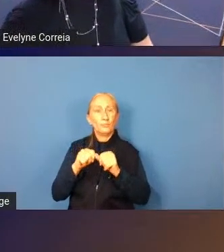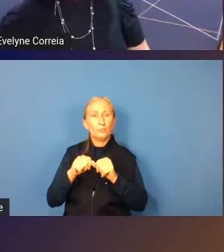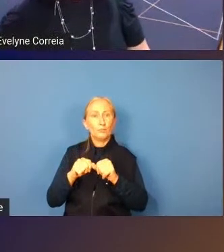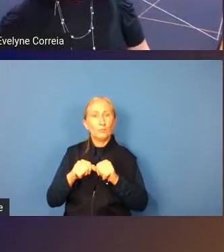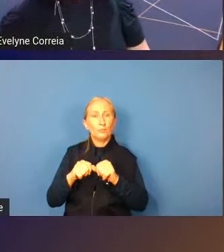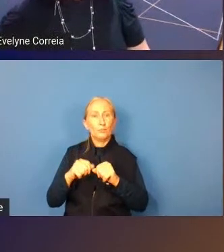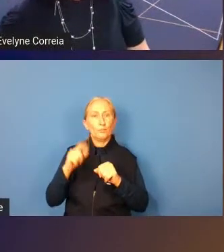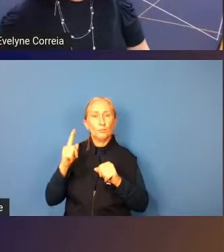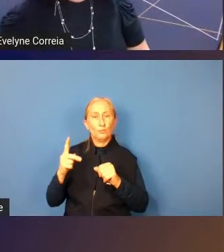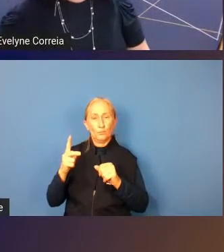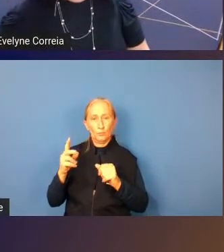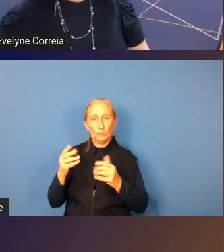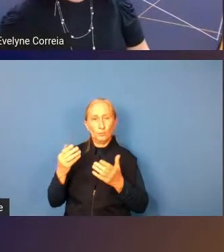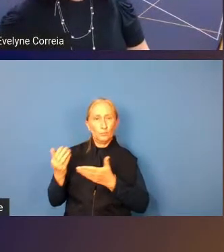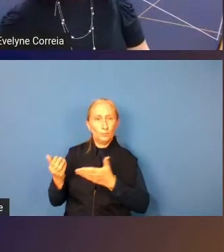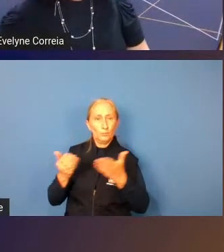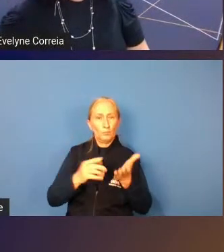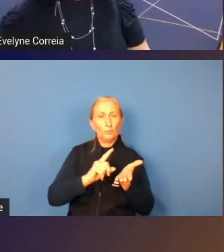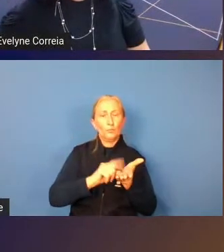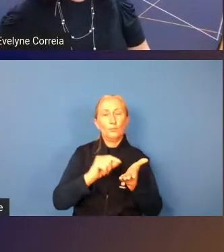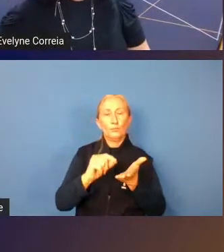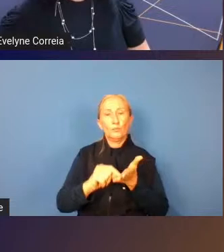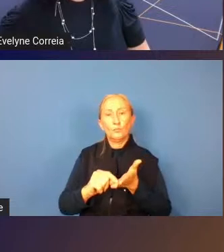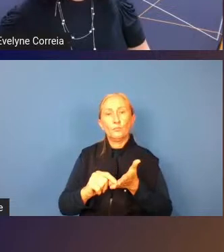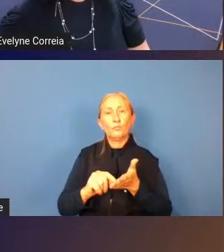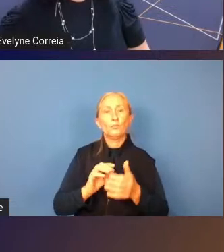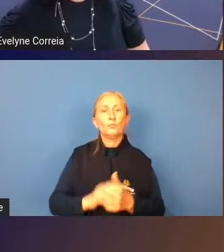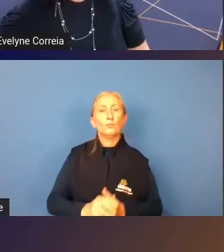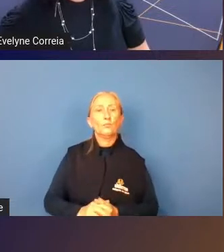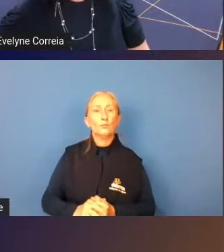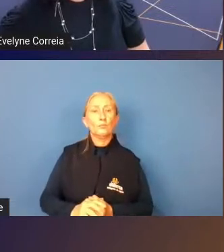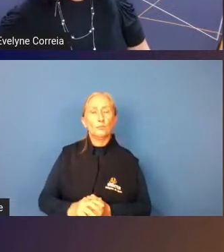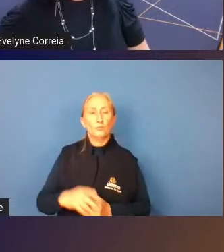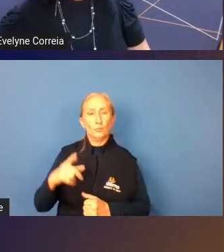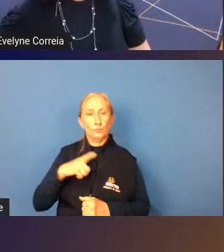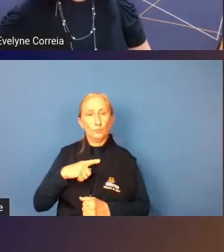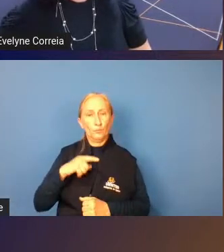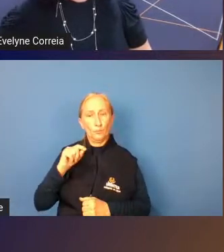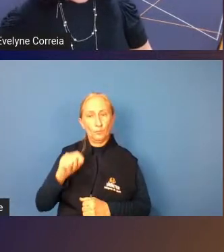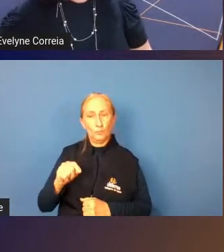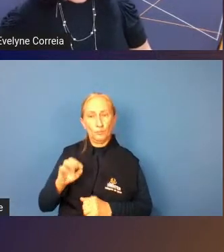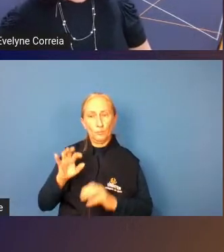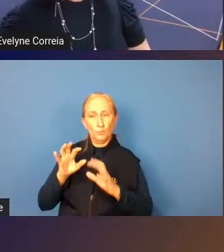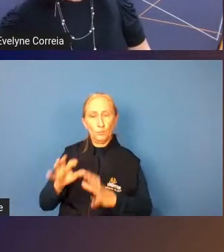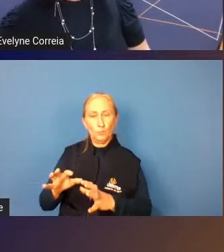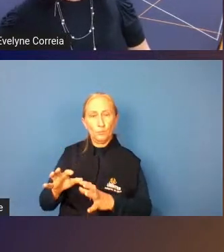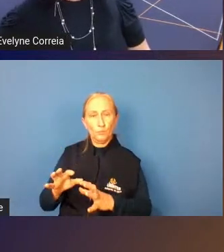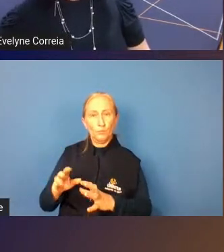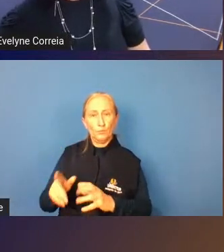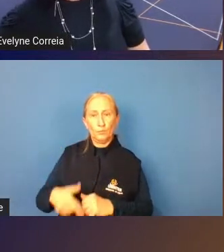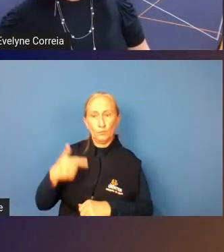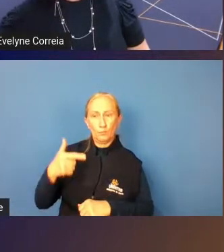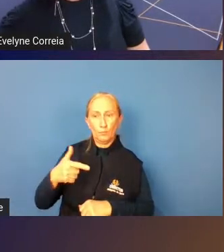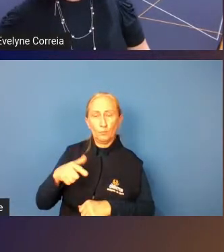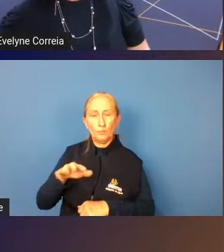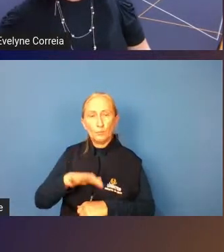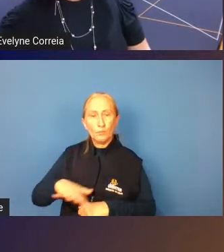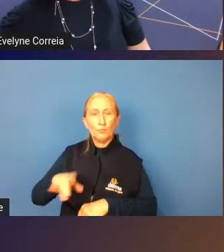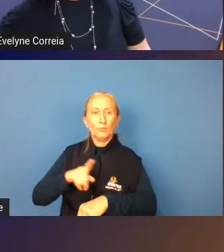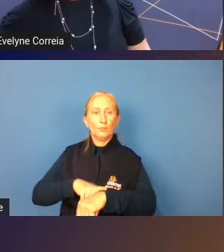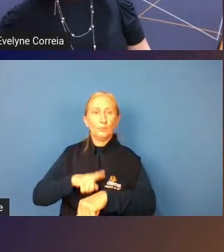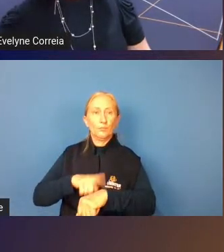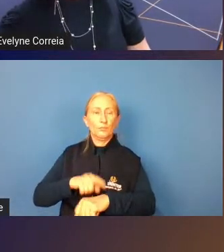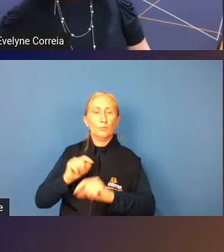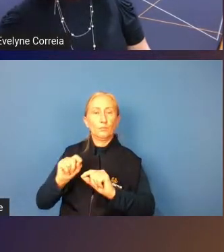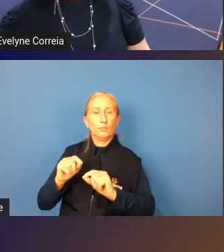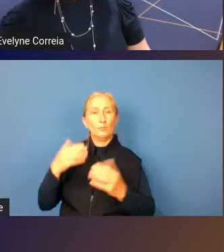dois artigos para apresentar né nós chegamos aqui na parte da nossa segunda mesa né de